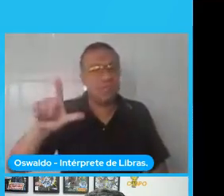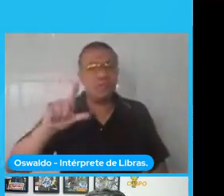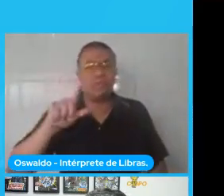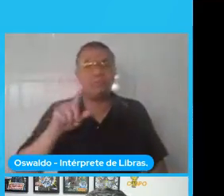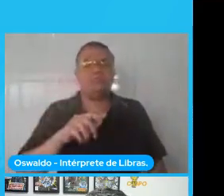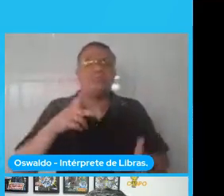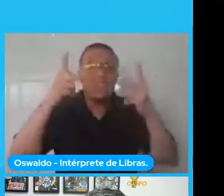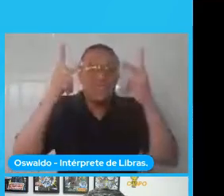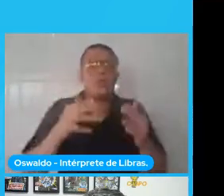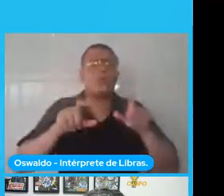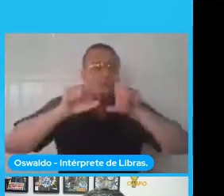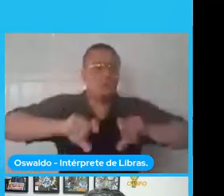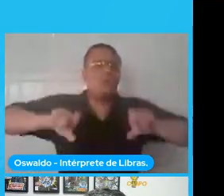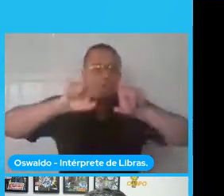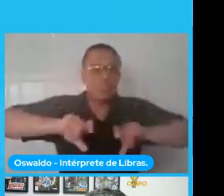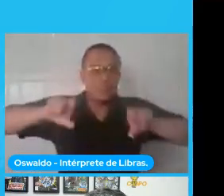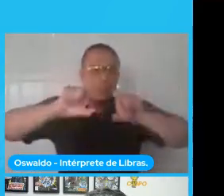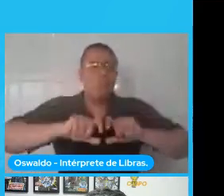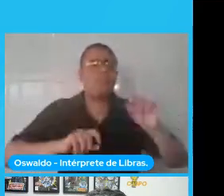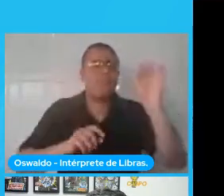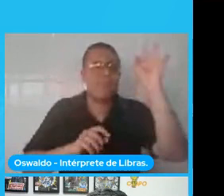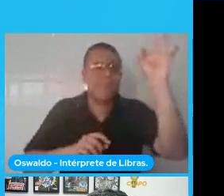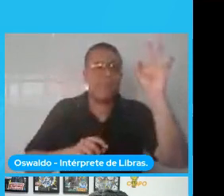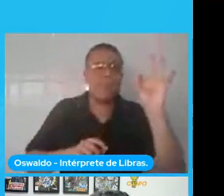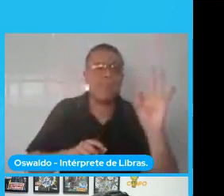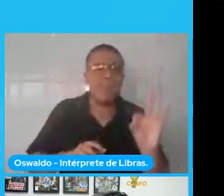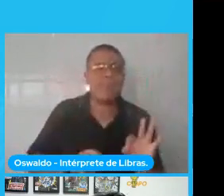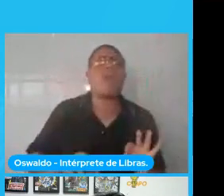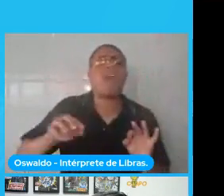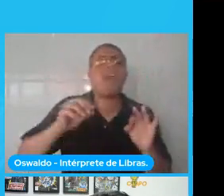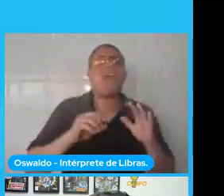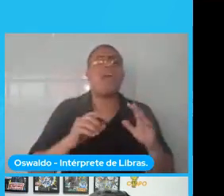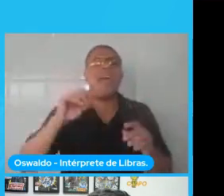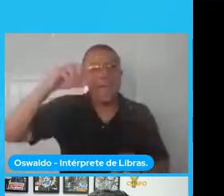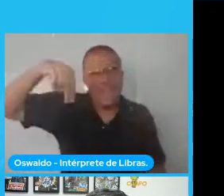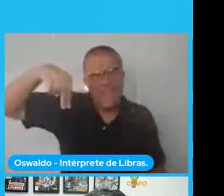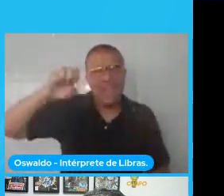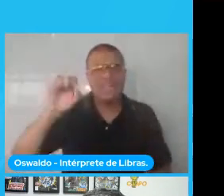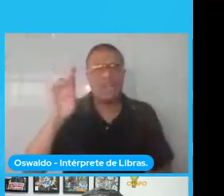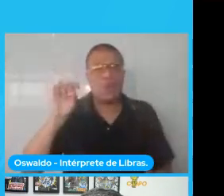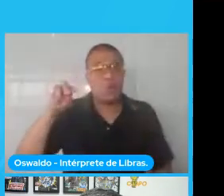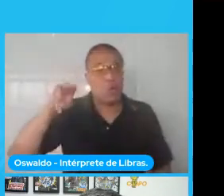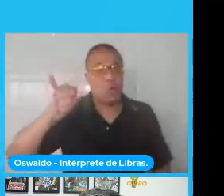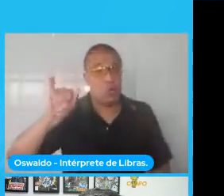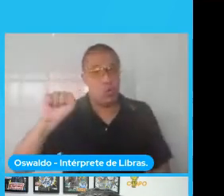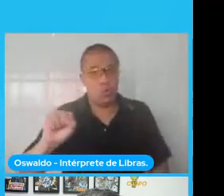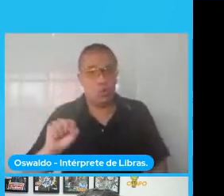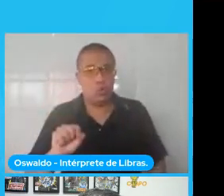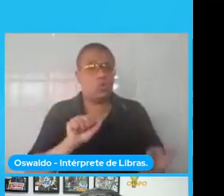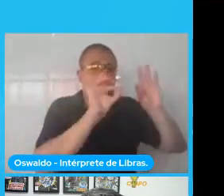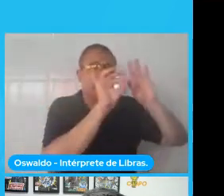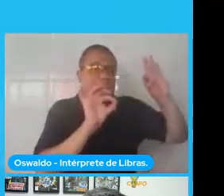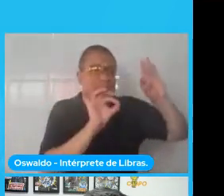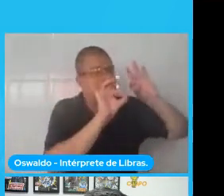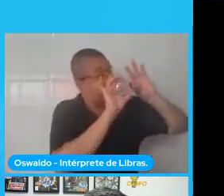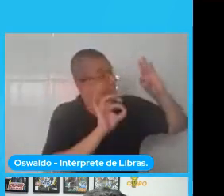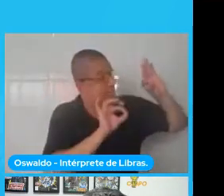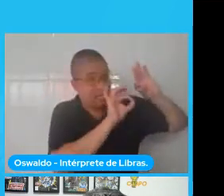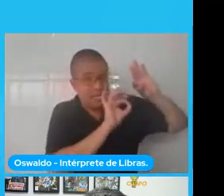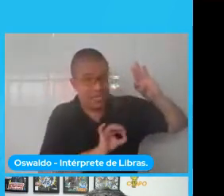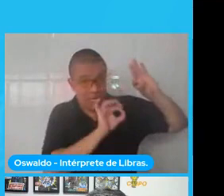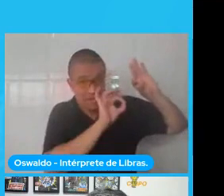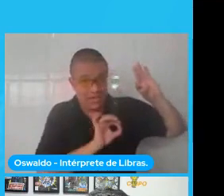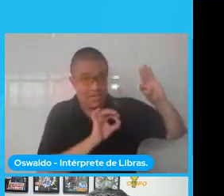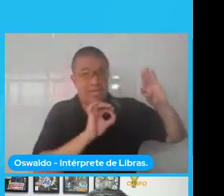e essas bolinhas são consideradas como neurônios e essas linhas que ligam esses neurônios eles têm um